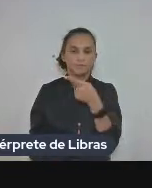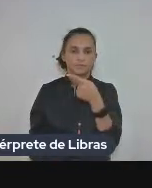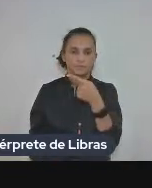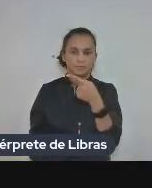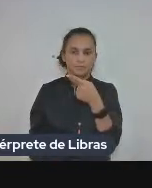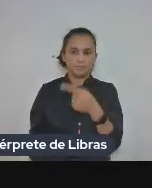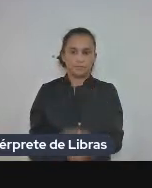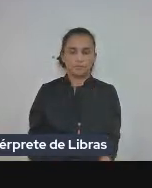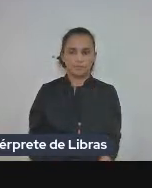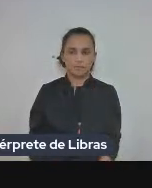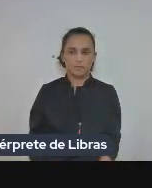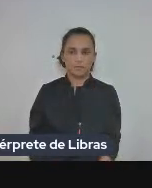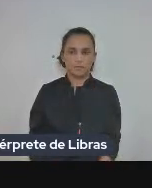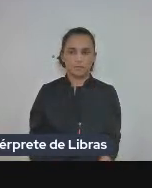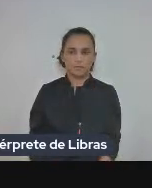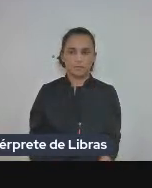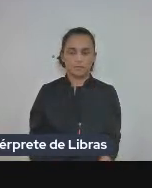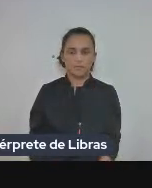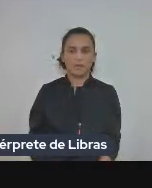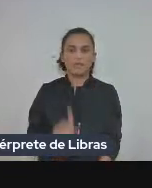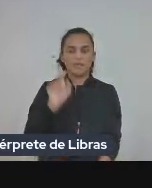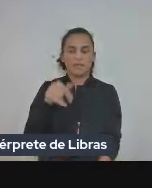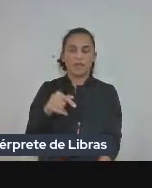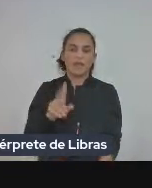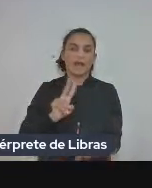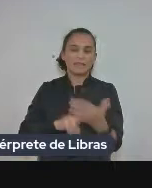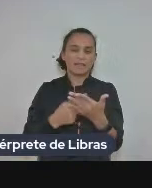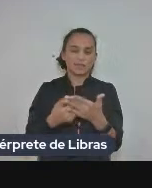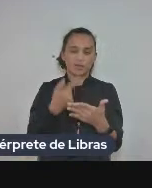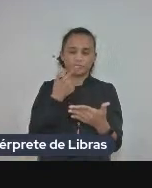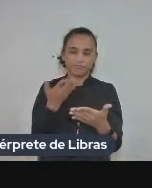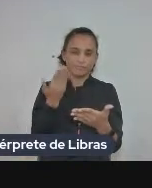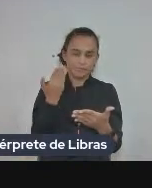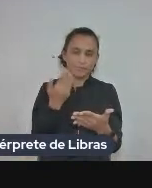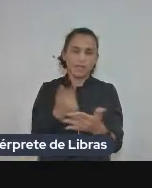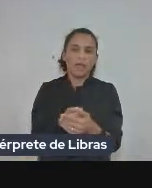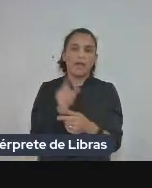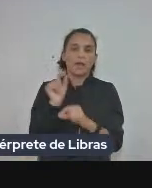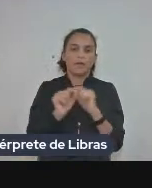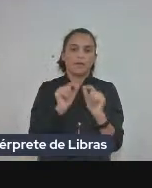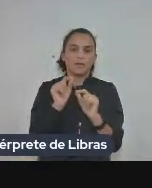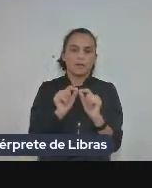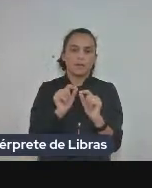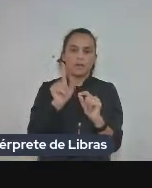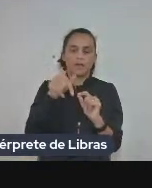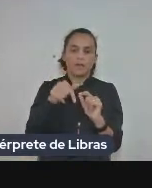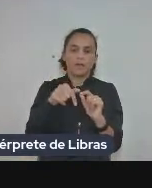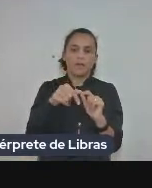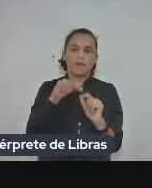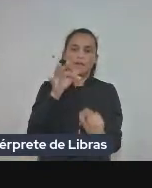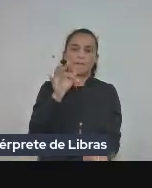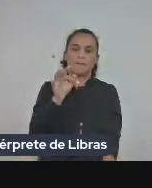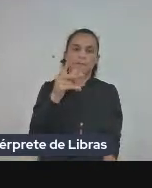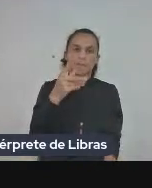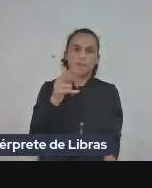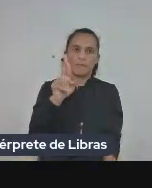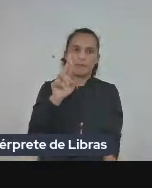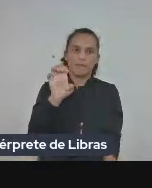Bluche que é a tradução mais recente é uma tradução é uma prefácio do tradutor